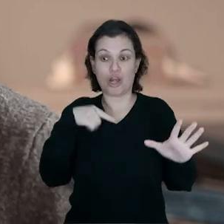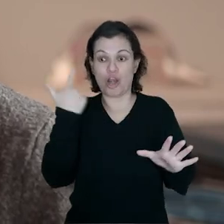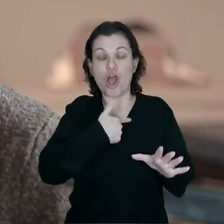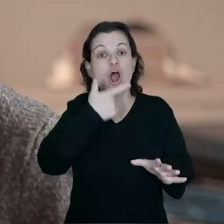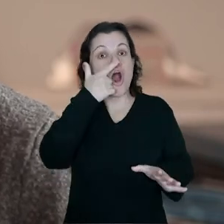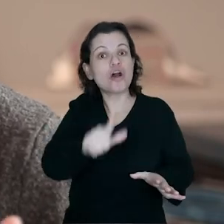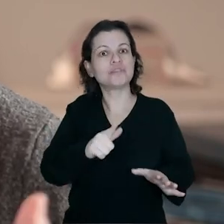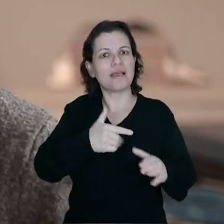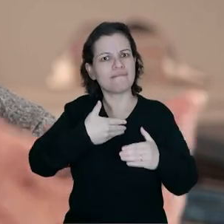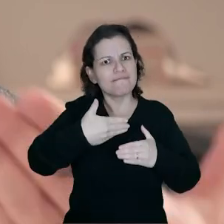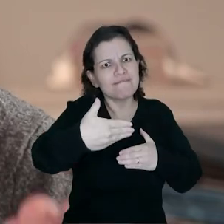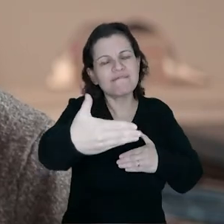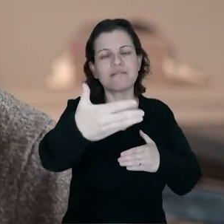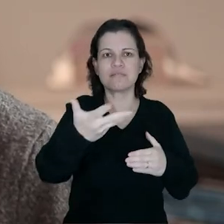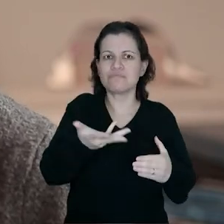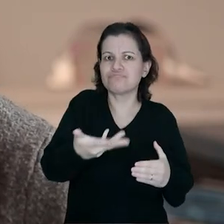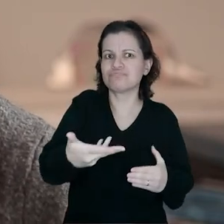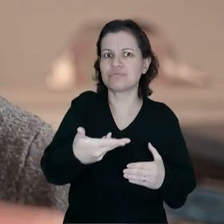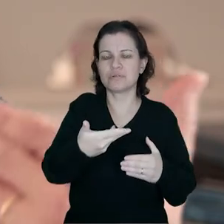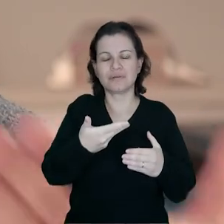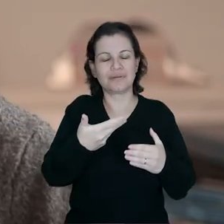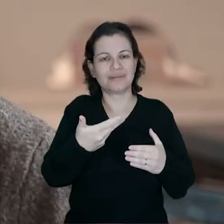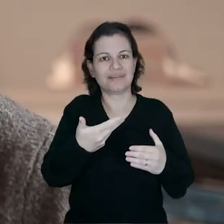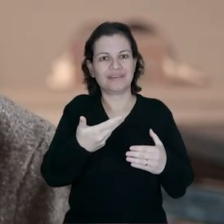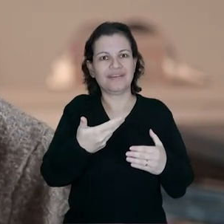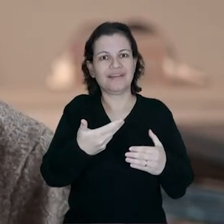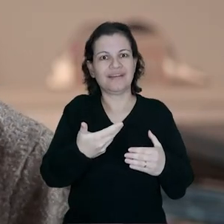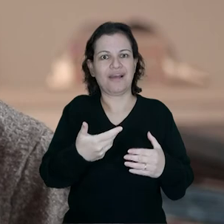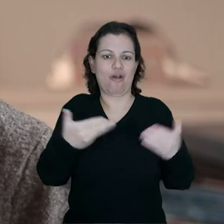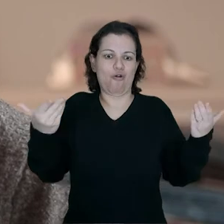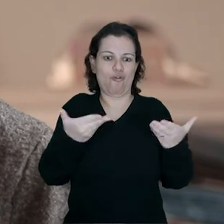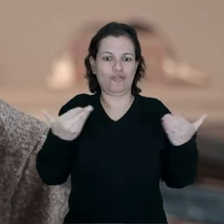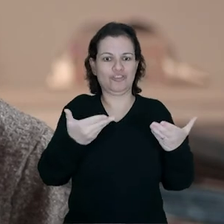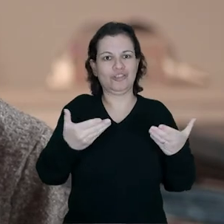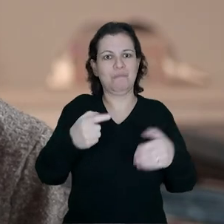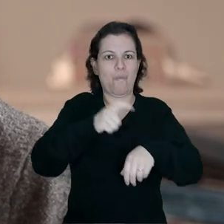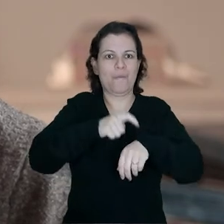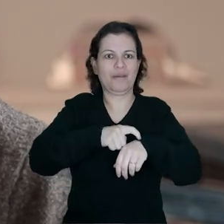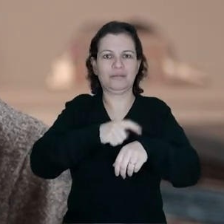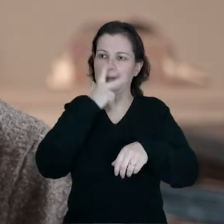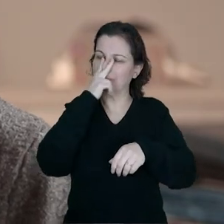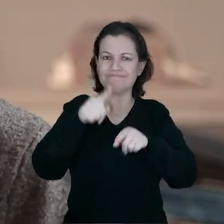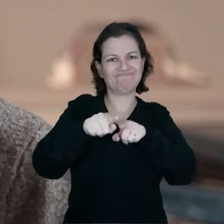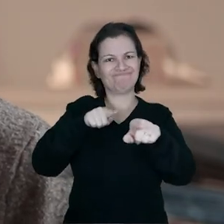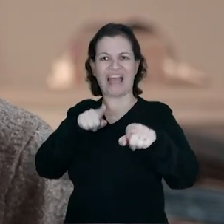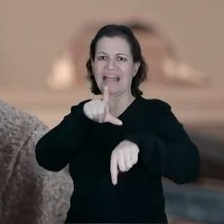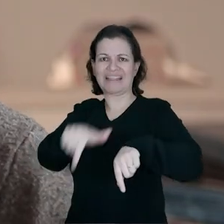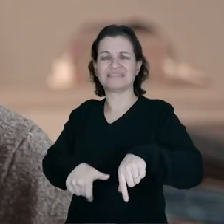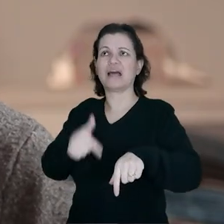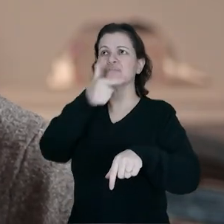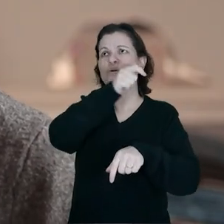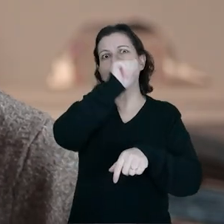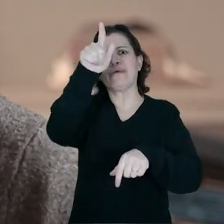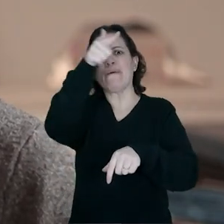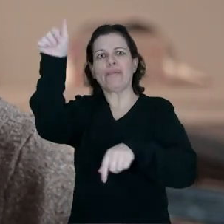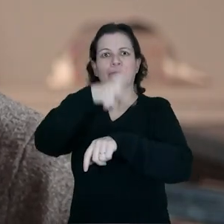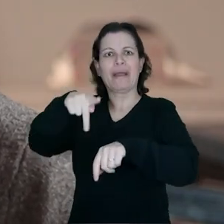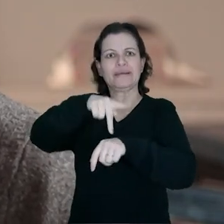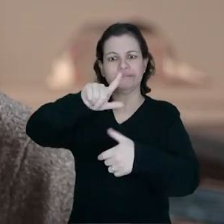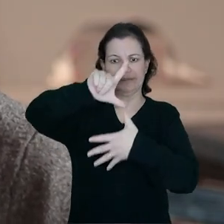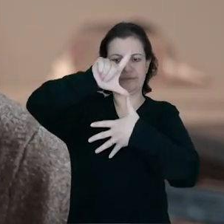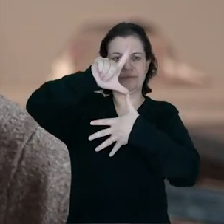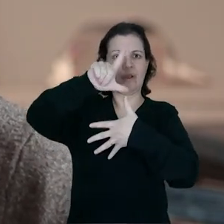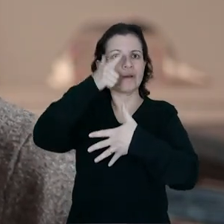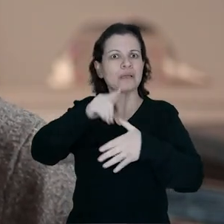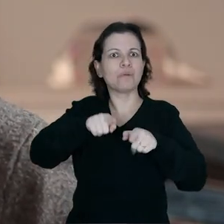consigamos avançar, passar da posição que a gente está atual, que está muito atrasada com relação aos outros países da América